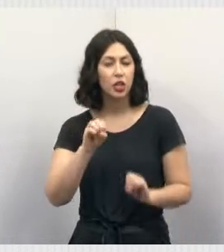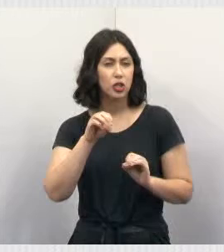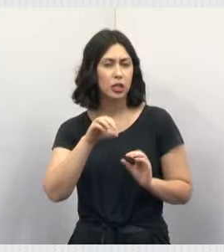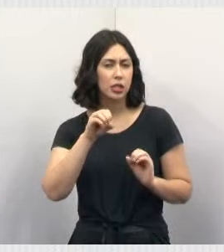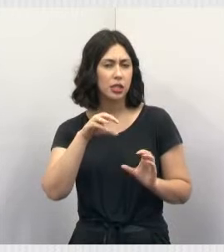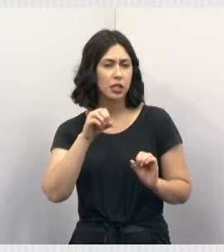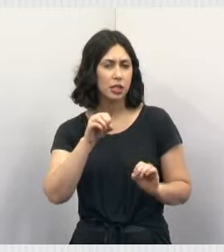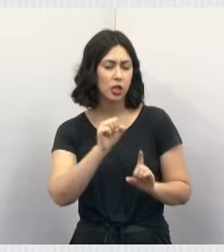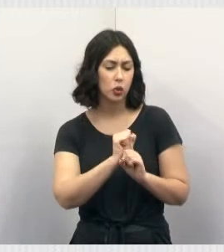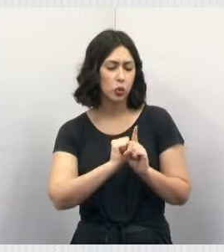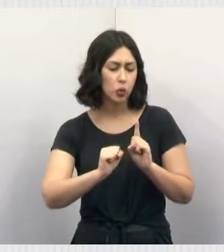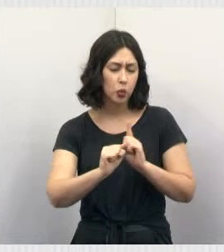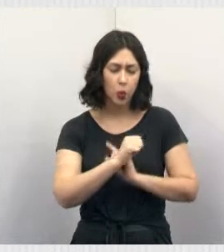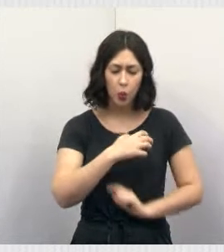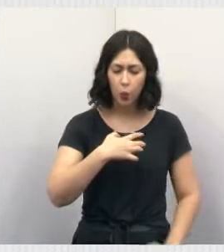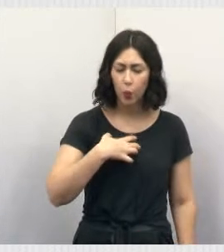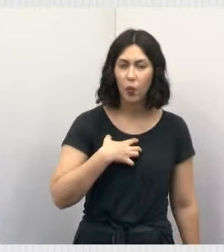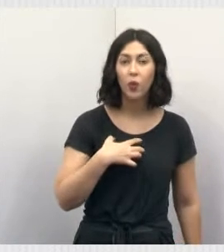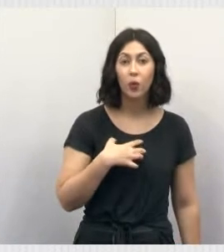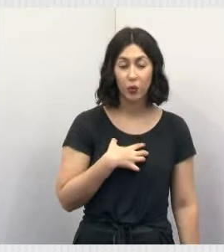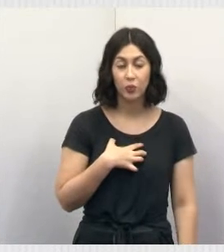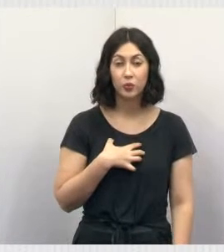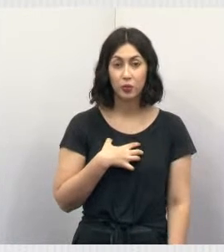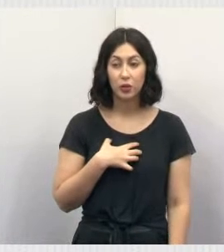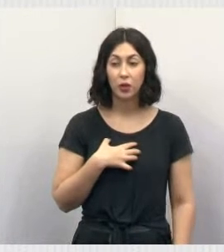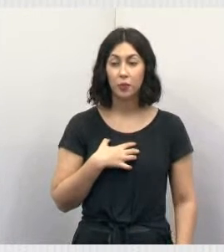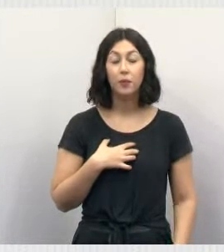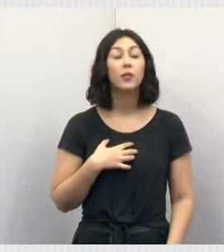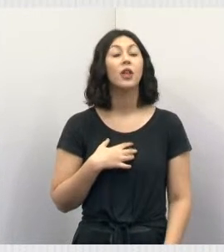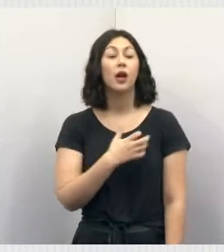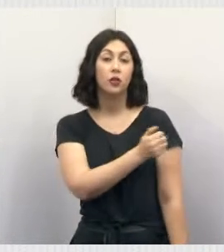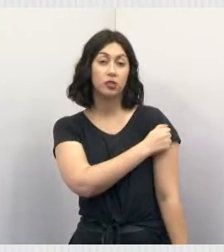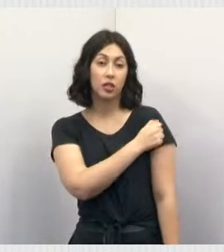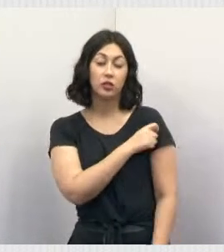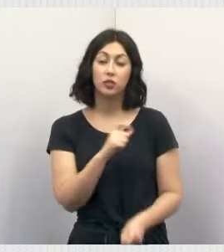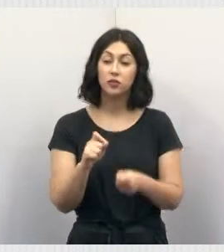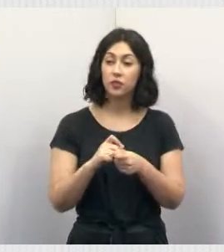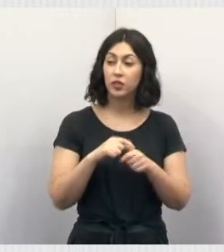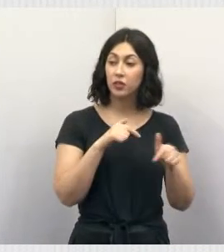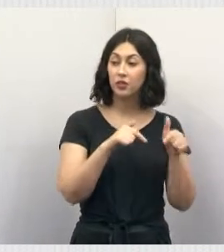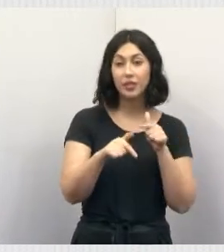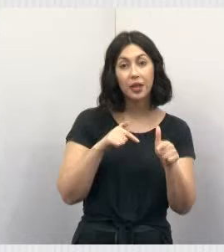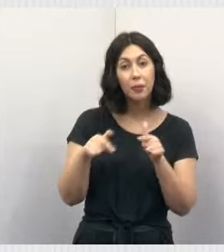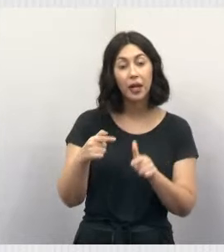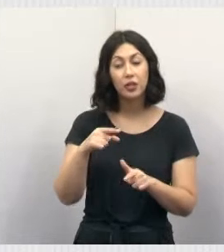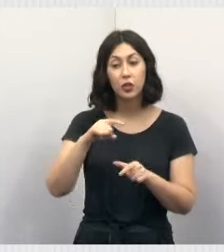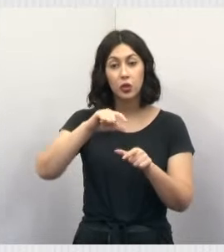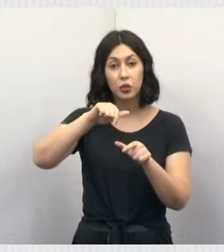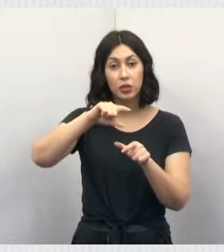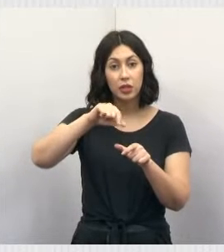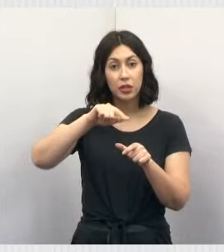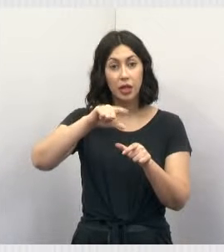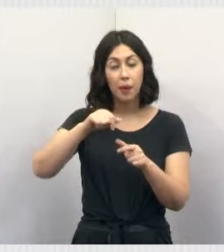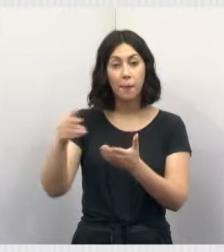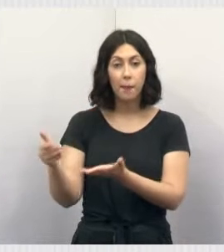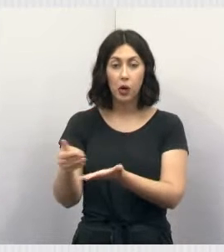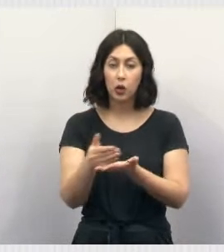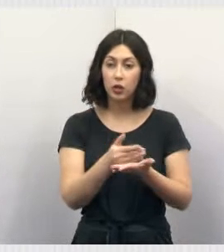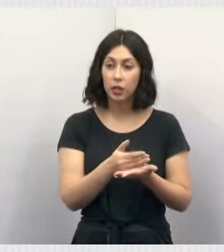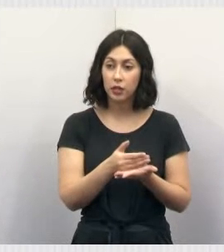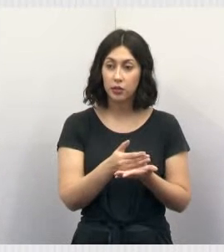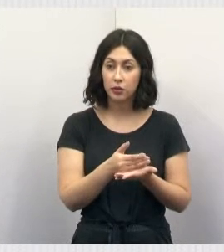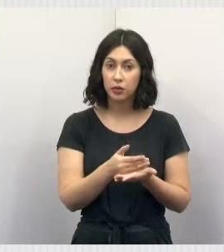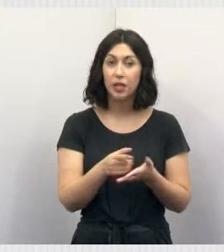que bacana. E eles, os próprios alunos fizeram um trabalho onde eles arrecadaram um saco de ração. Eles